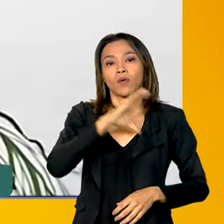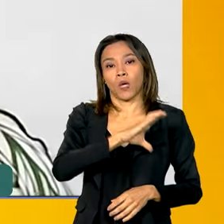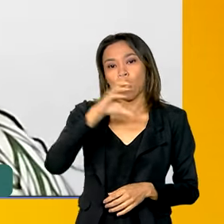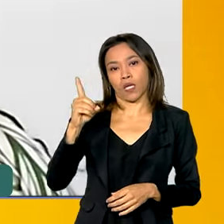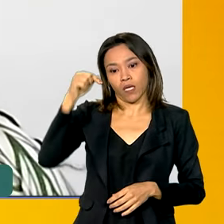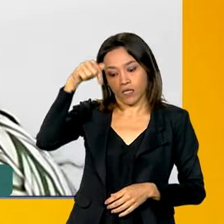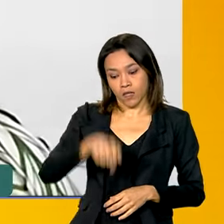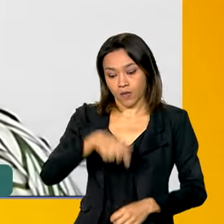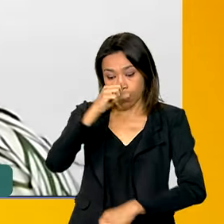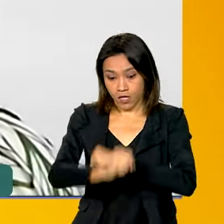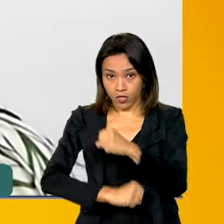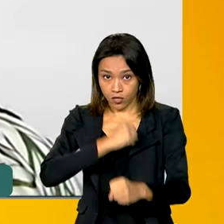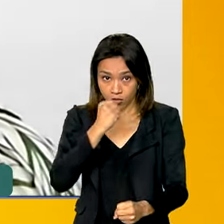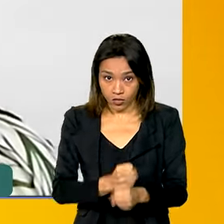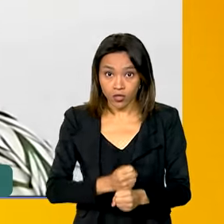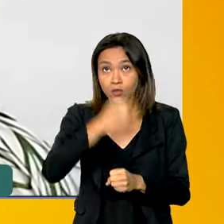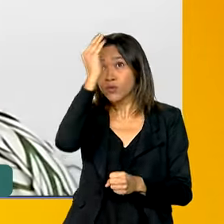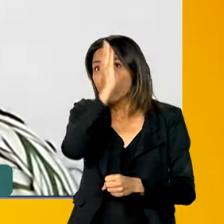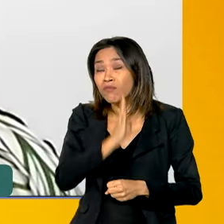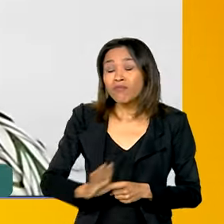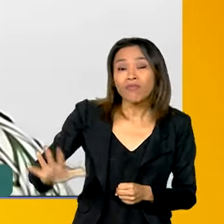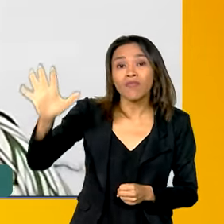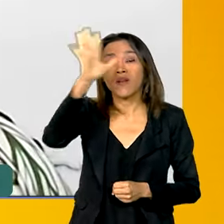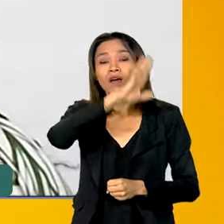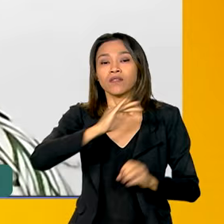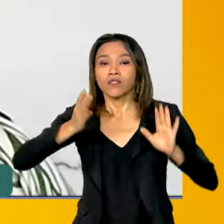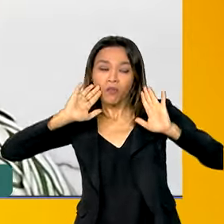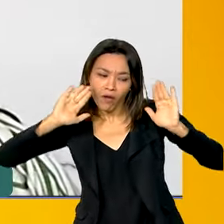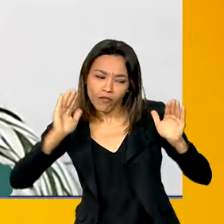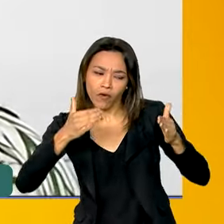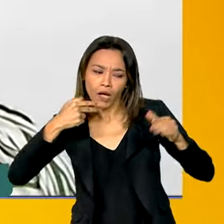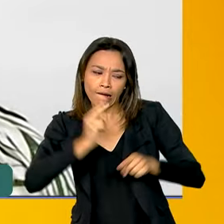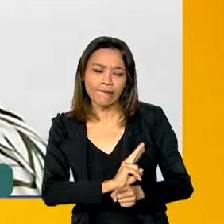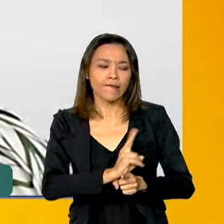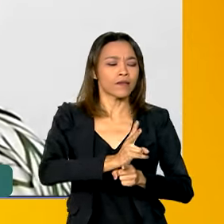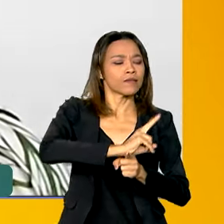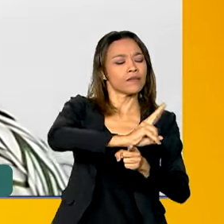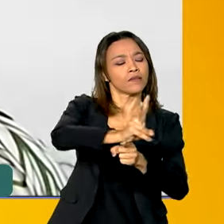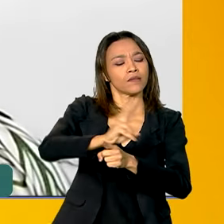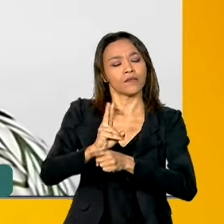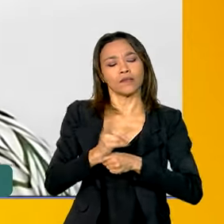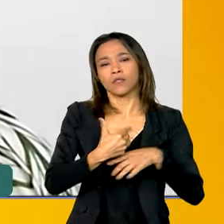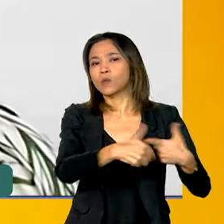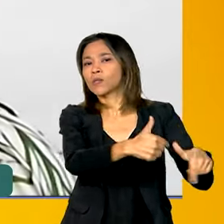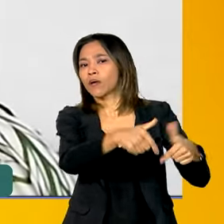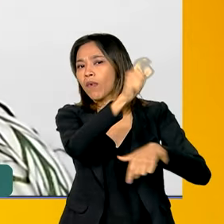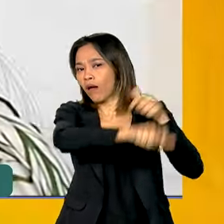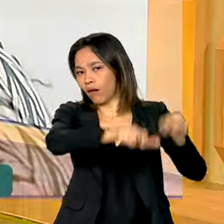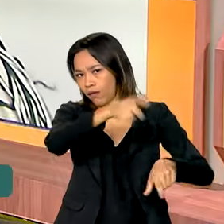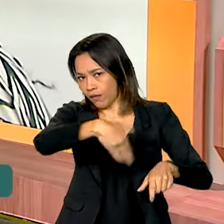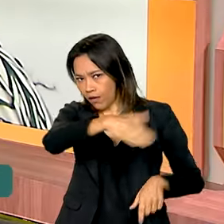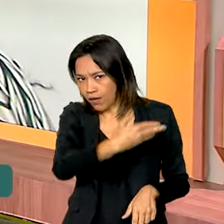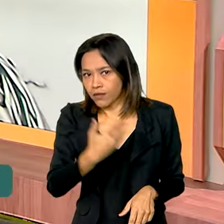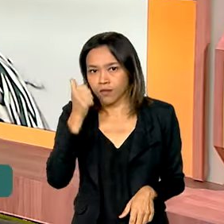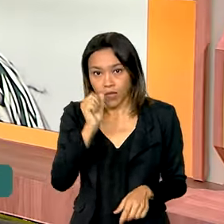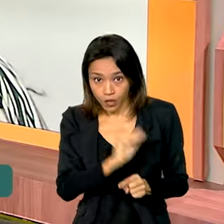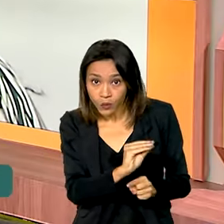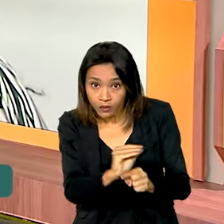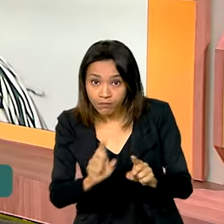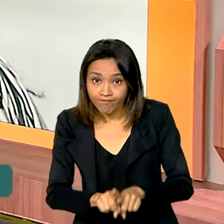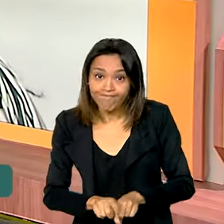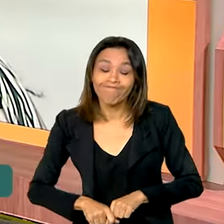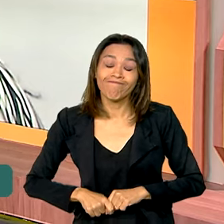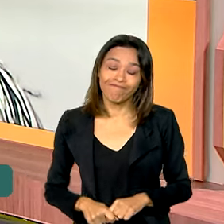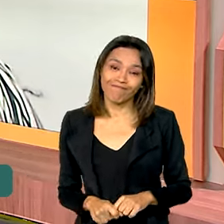desse ano, uma coordenação nacional específica de fiscalização do trabalho doméstico e de cuidados. Coordenadora,